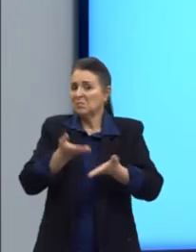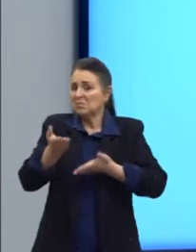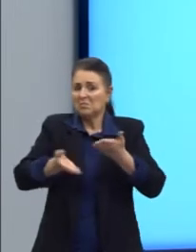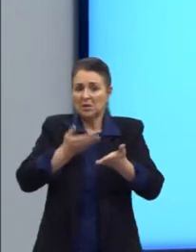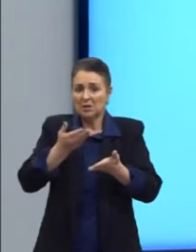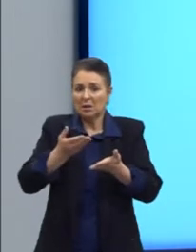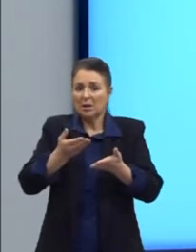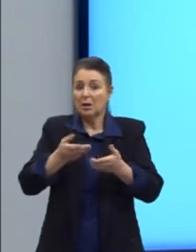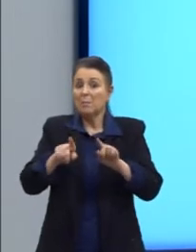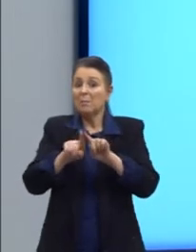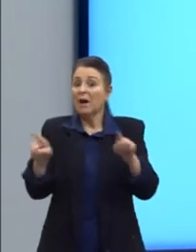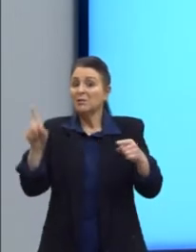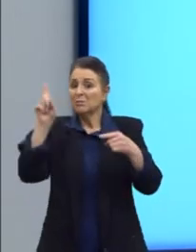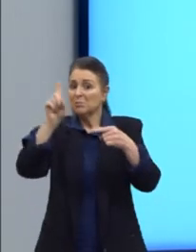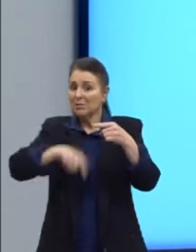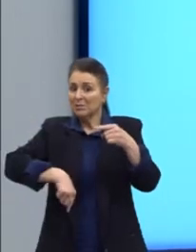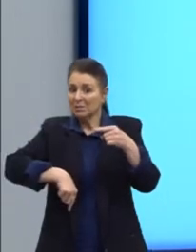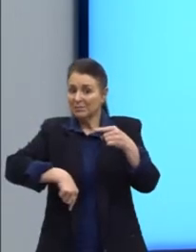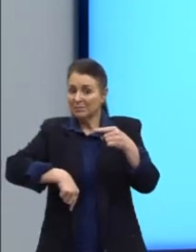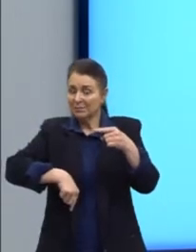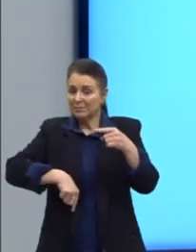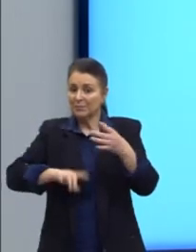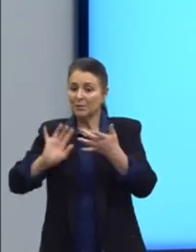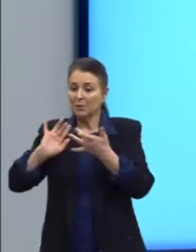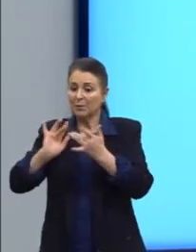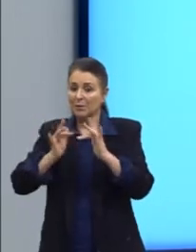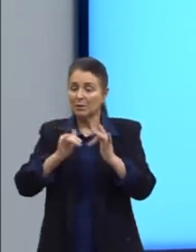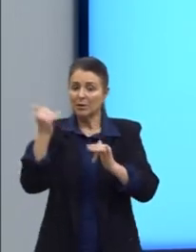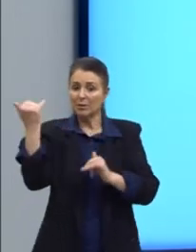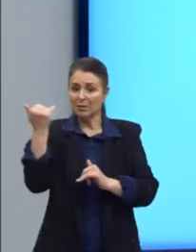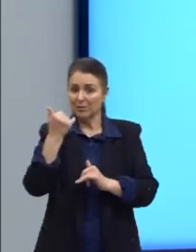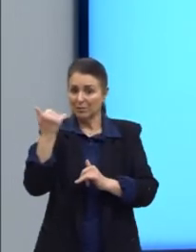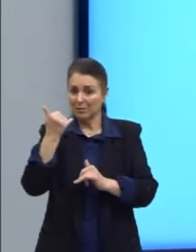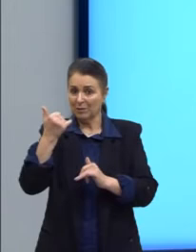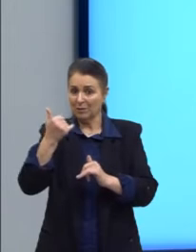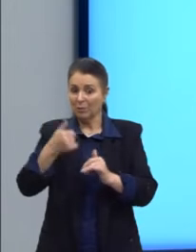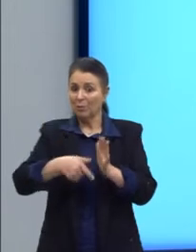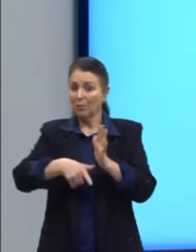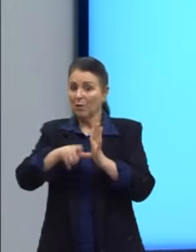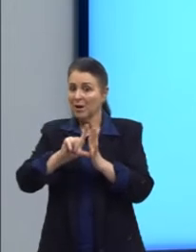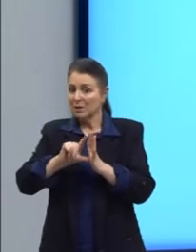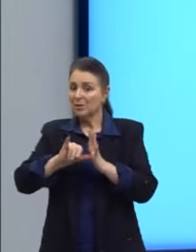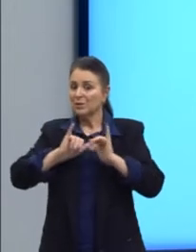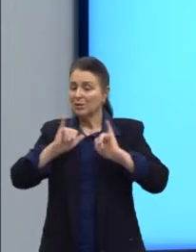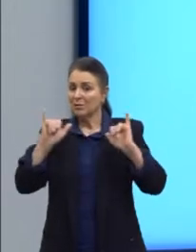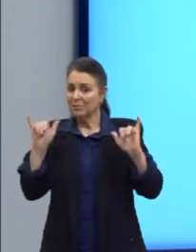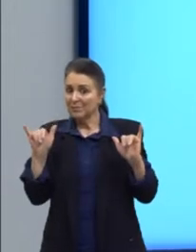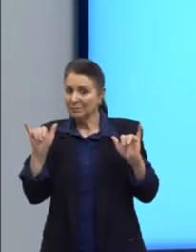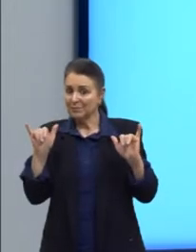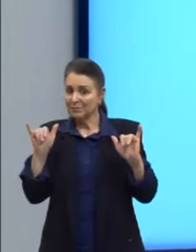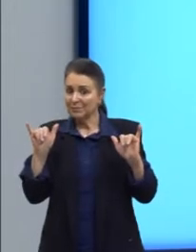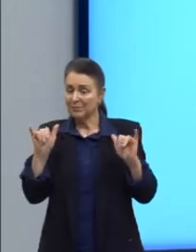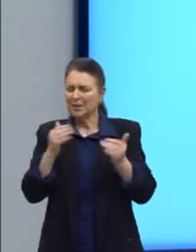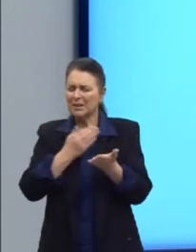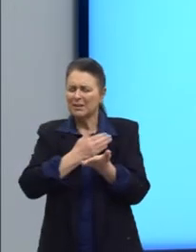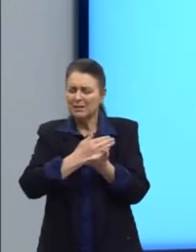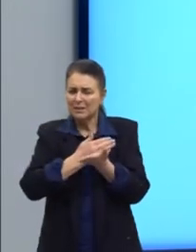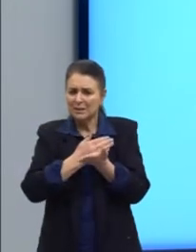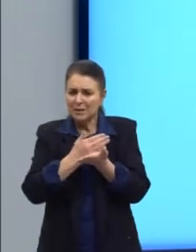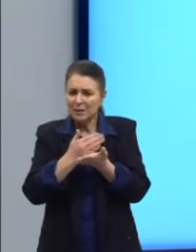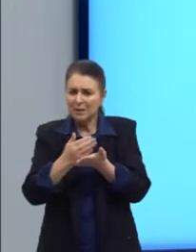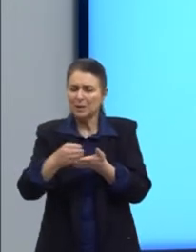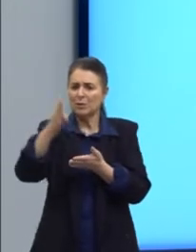proibida. Articulando essa informação com a informação anterior, já que a gente está falando de que, desde o início,